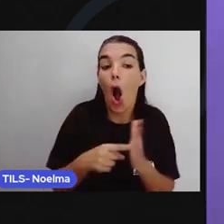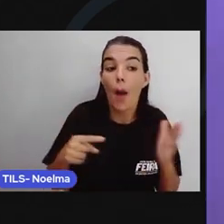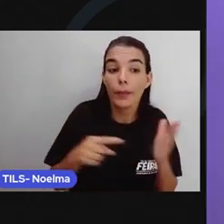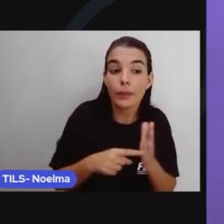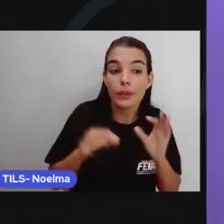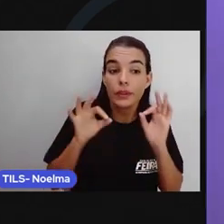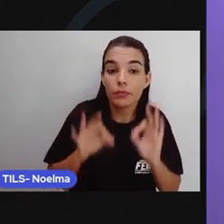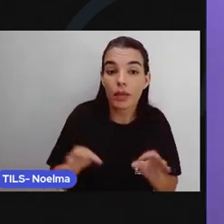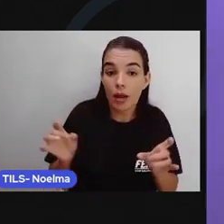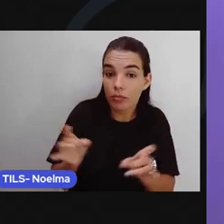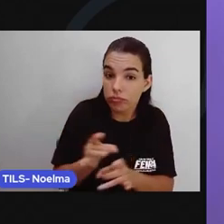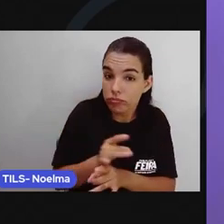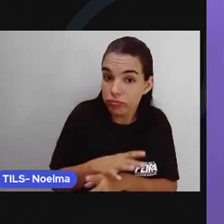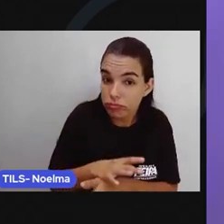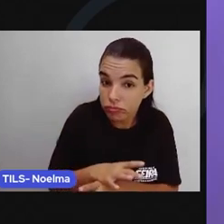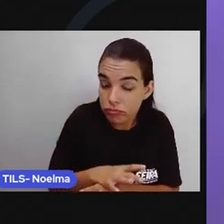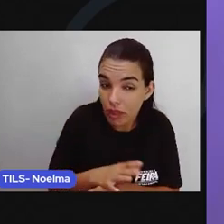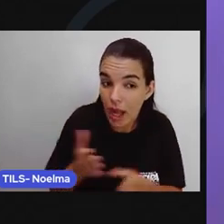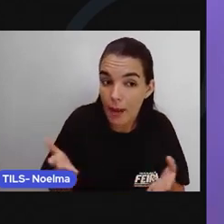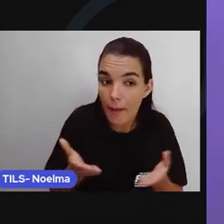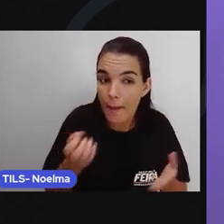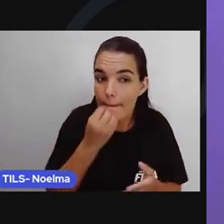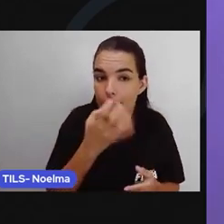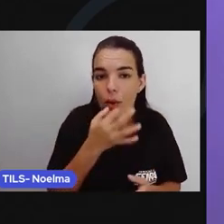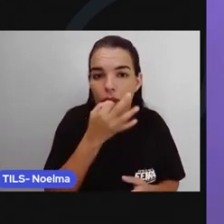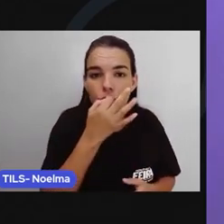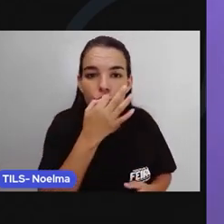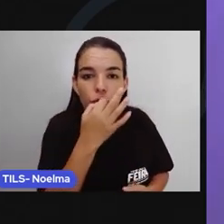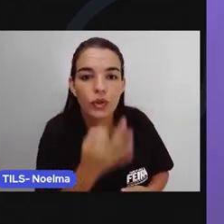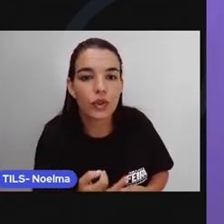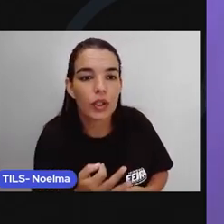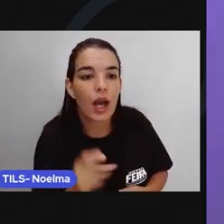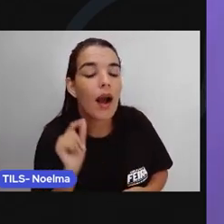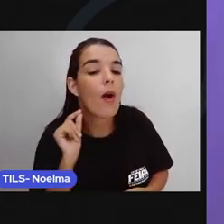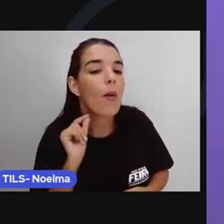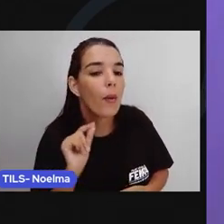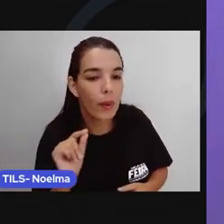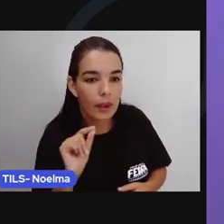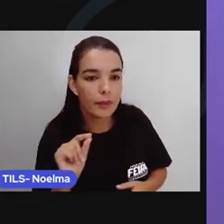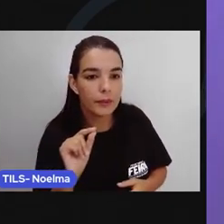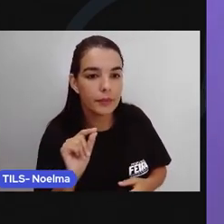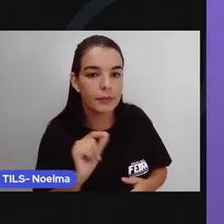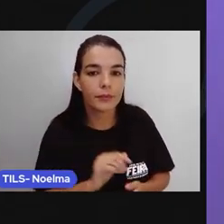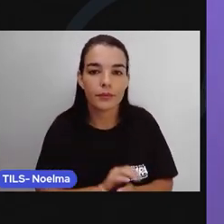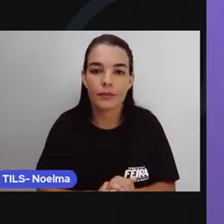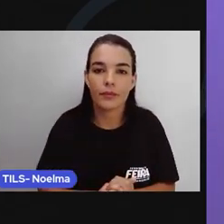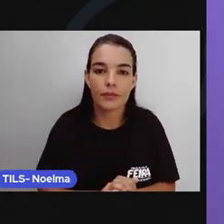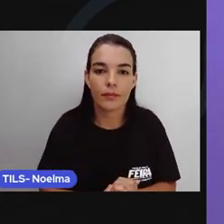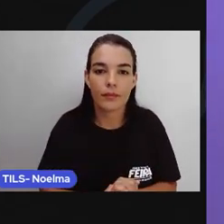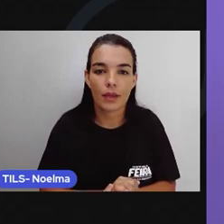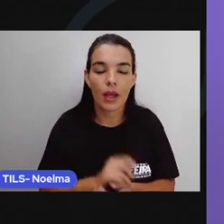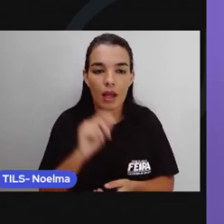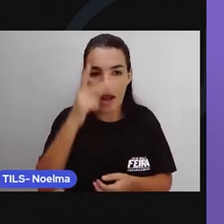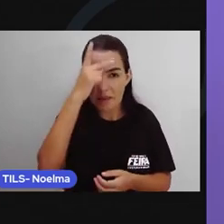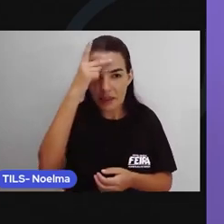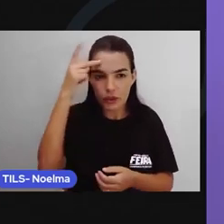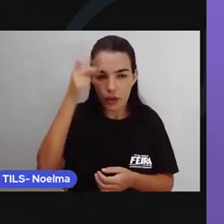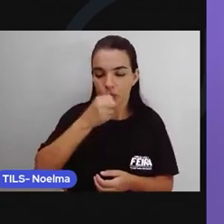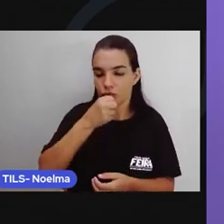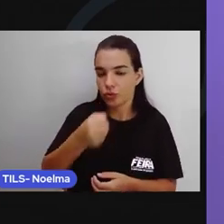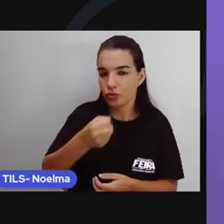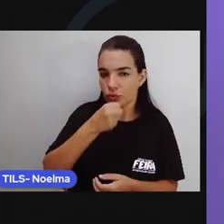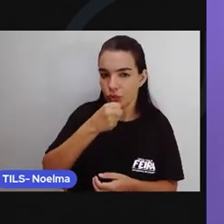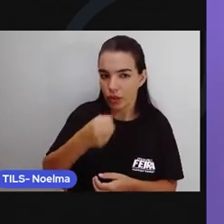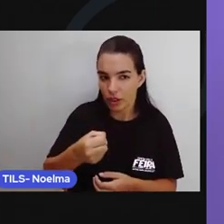é aquela que consegue dar o máximo de informações com o mínimo de palavras. Então, o jornalista, ele é uma